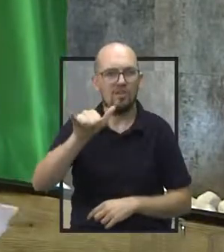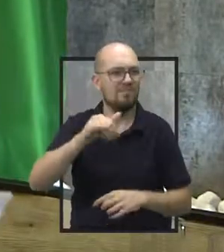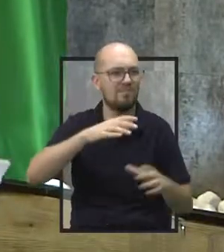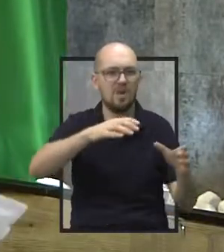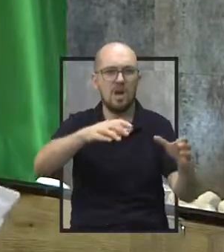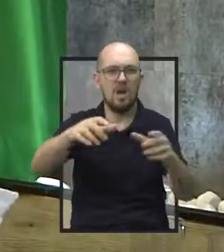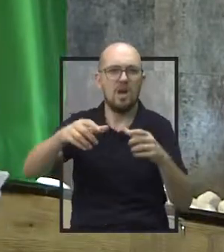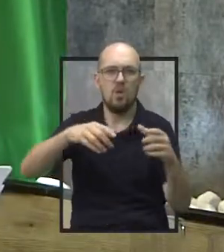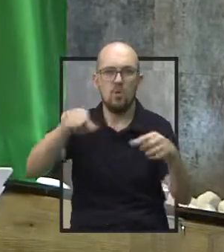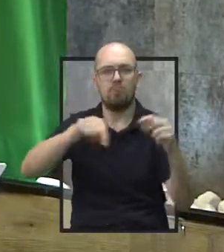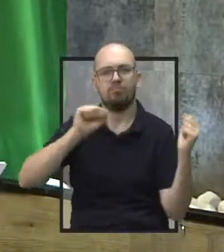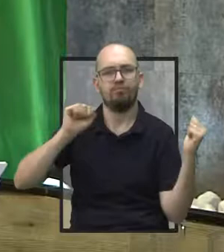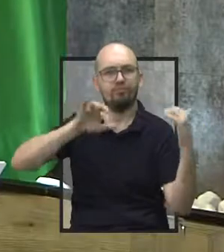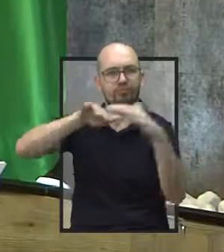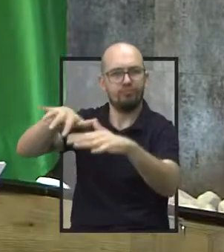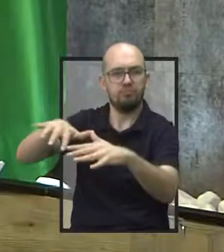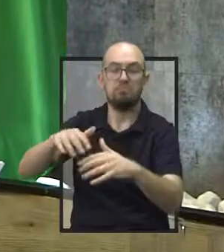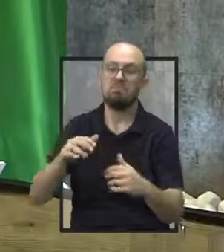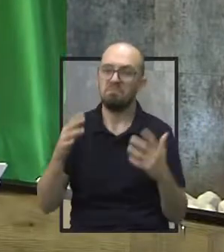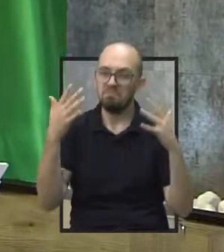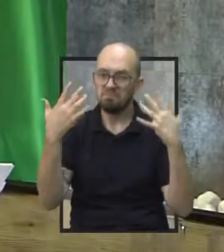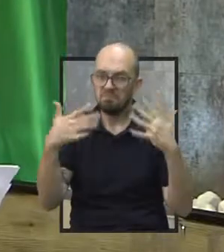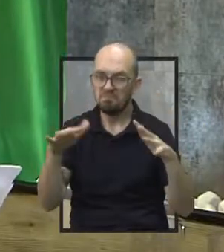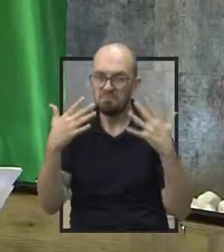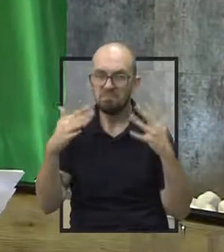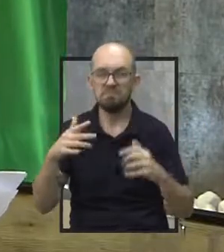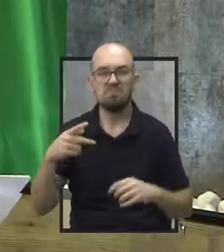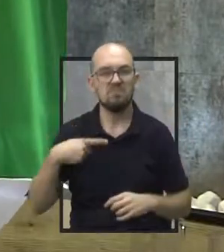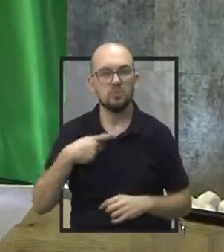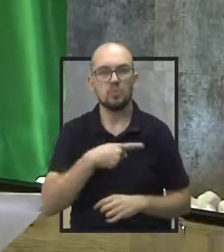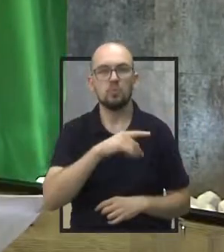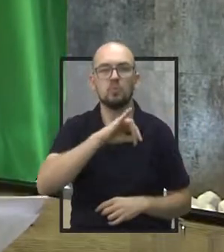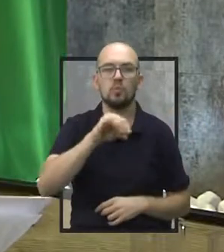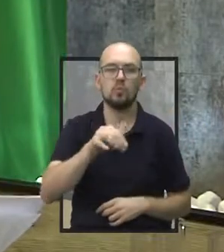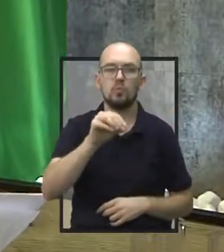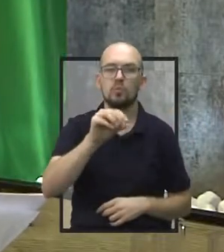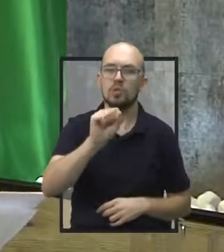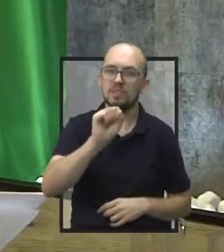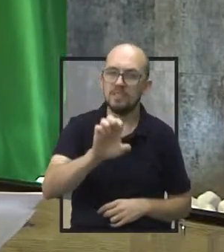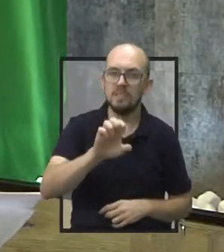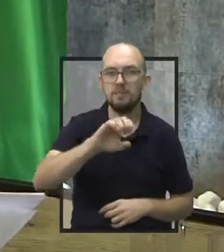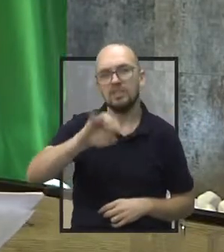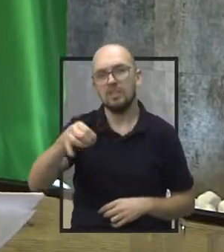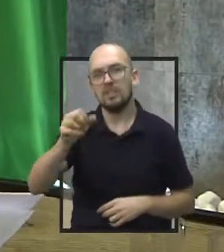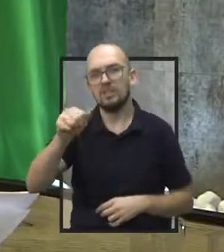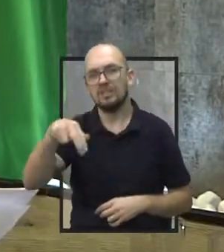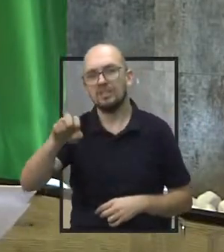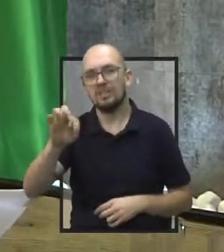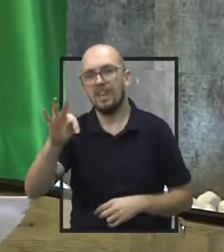Então, parabenizar também o pastor José e a pastora Janete, por essas